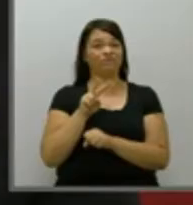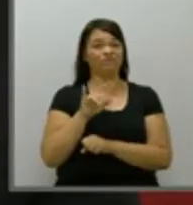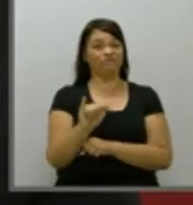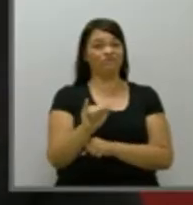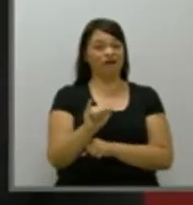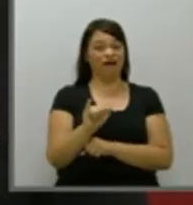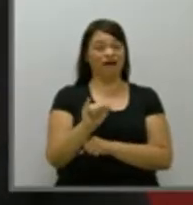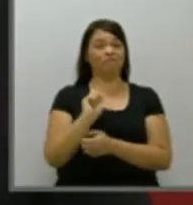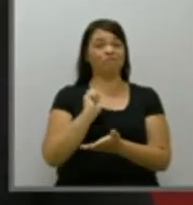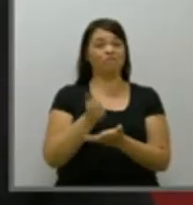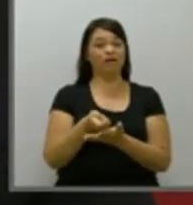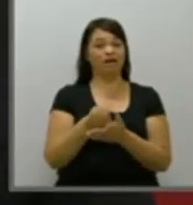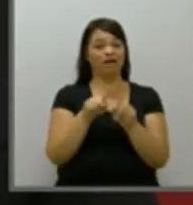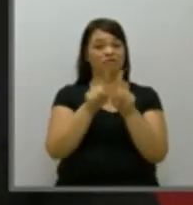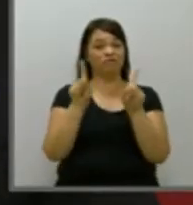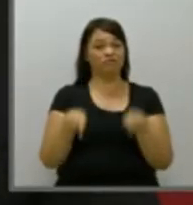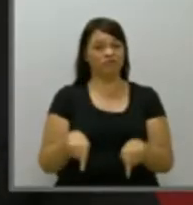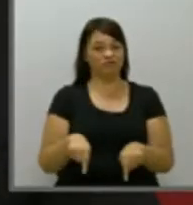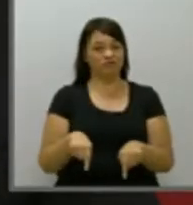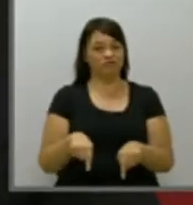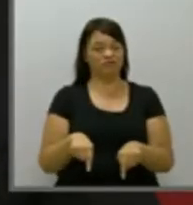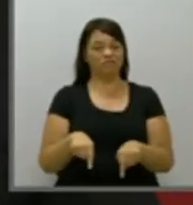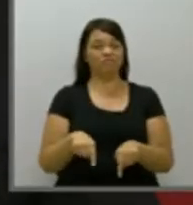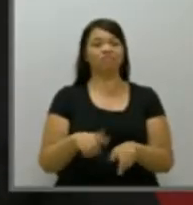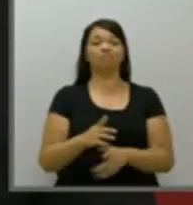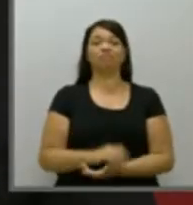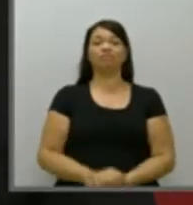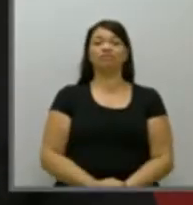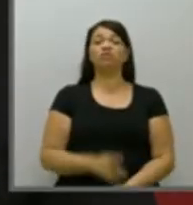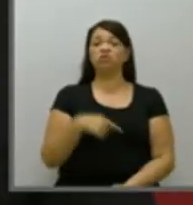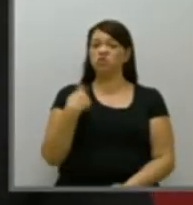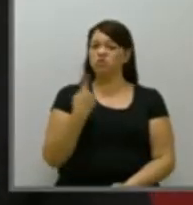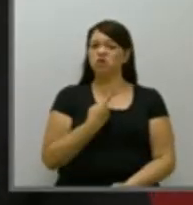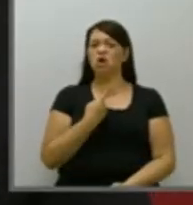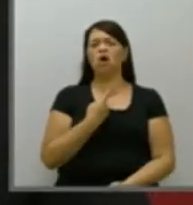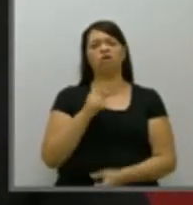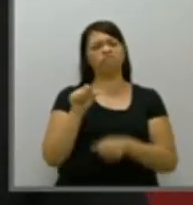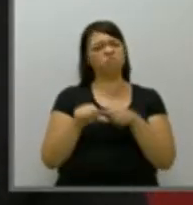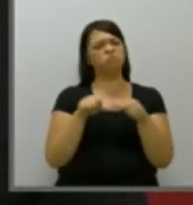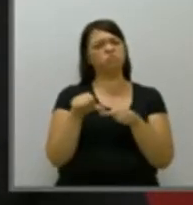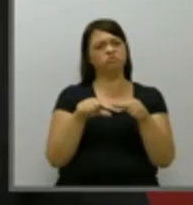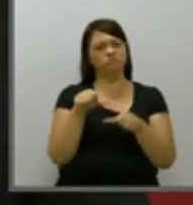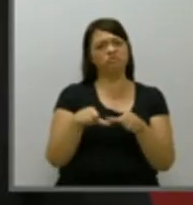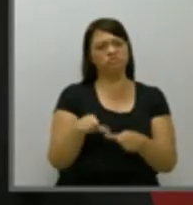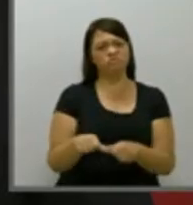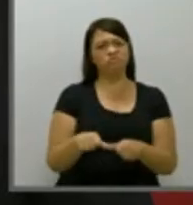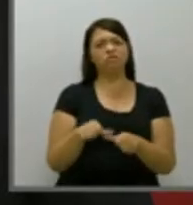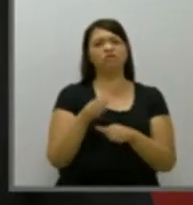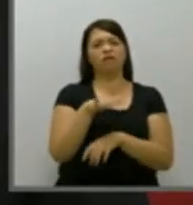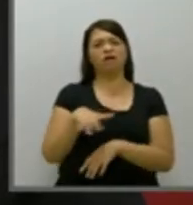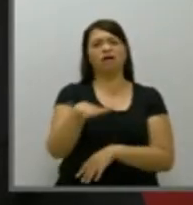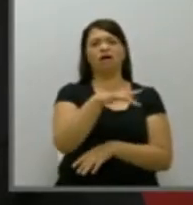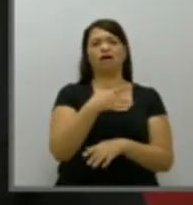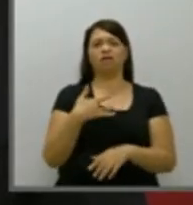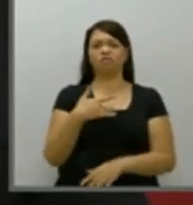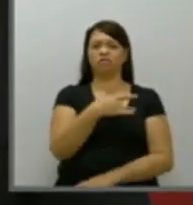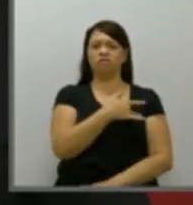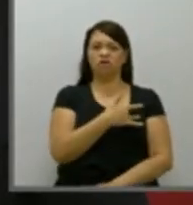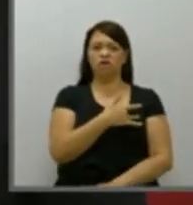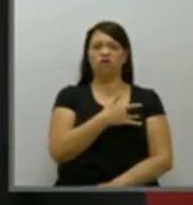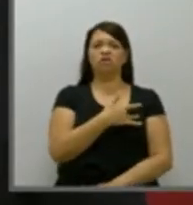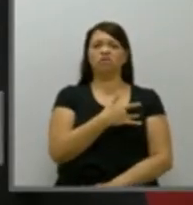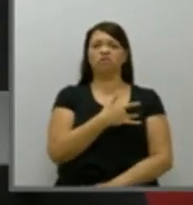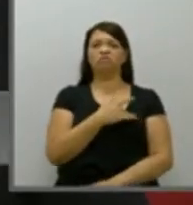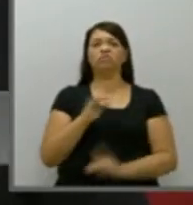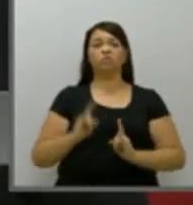de pessoal. Então, nós promovemos sim muitas alterações e investimentos na área da saúde. O prédio do 24 horas